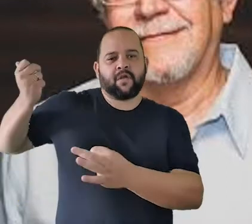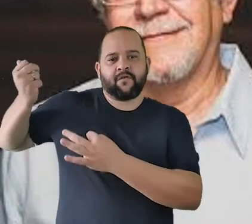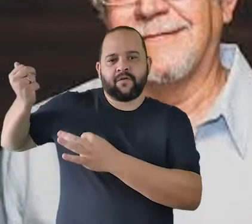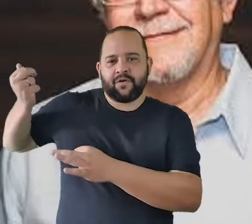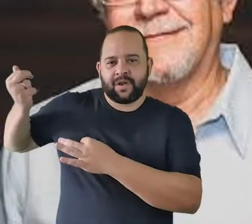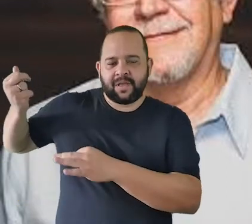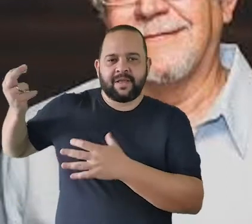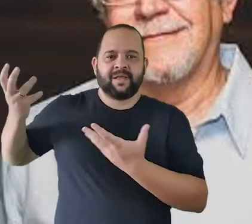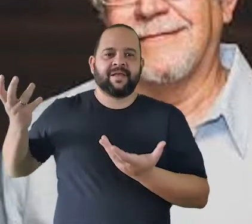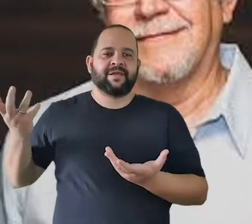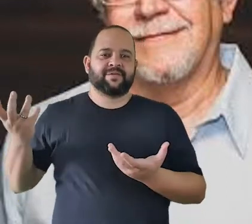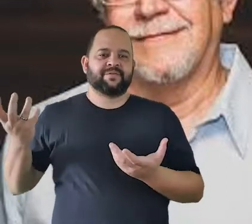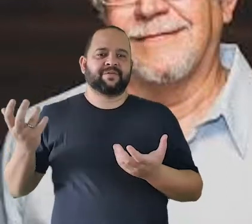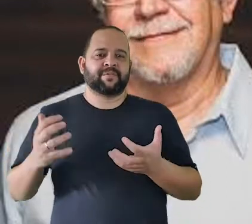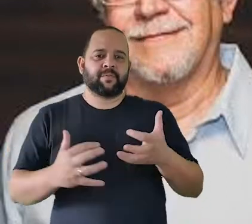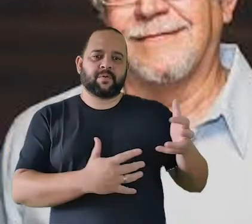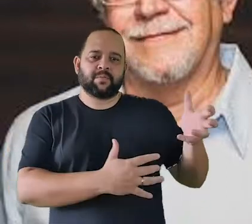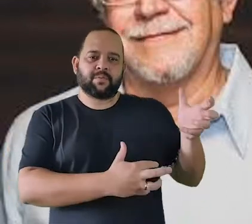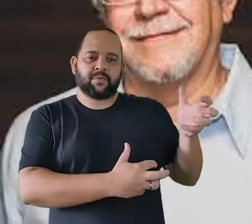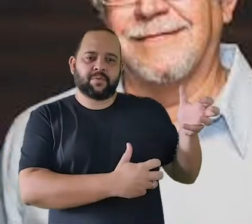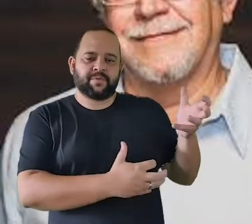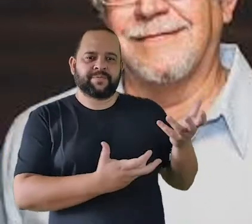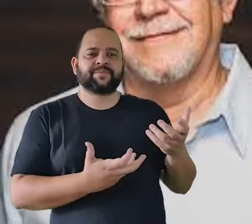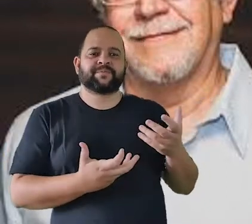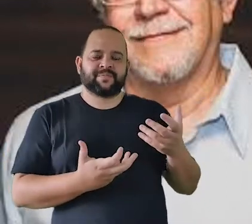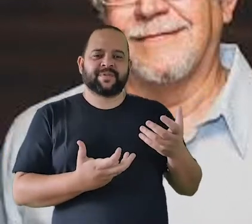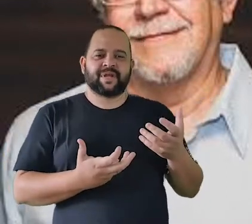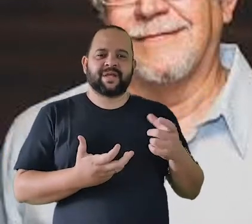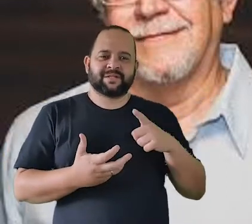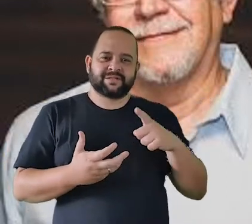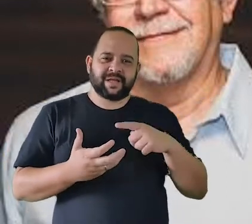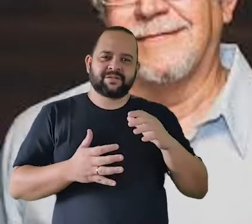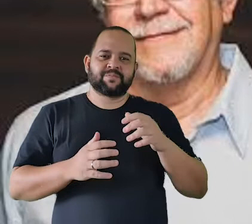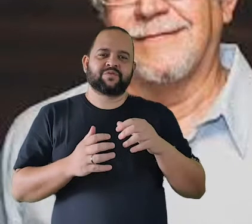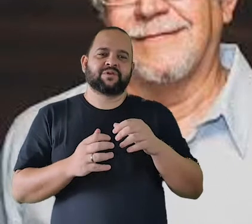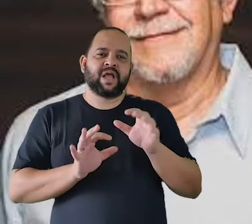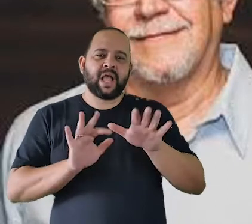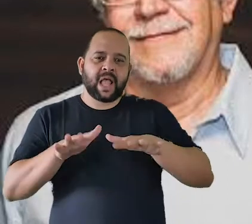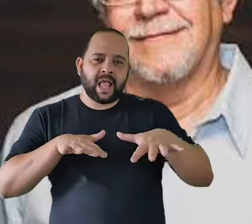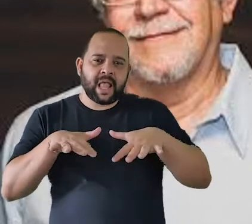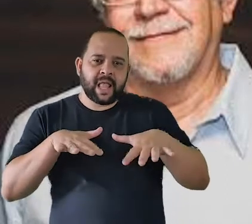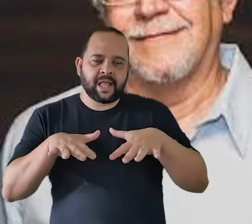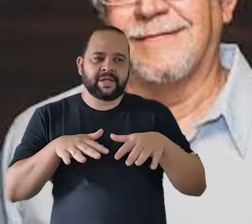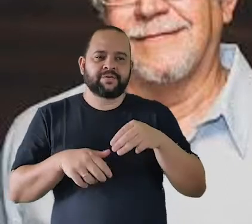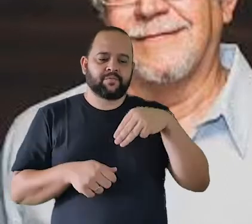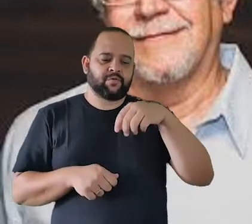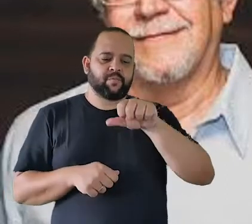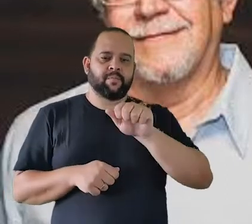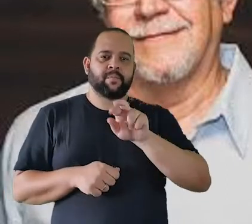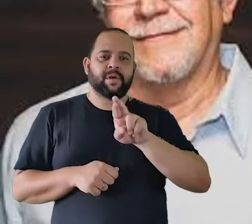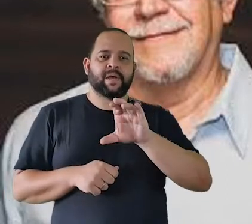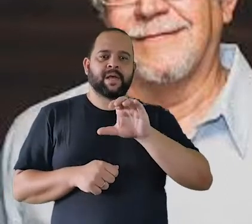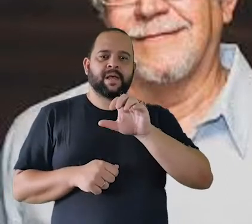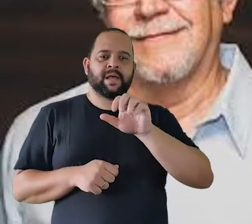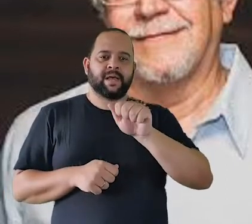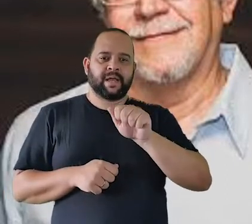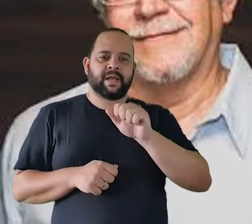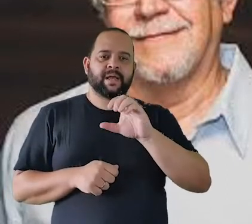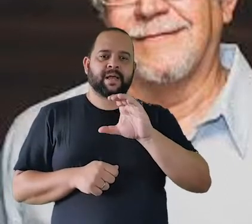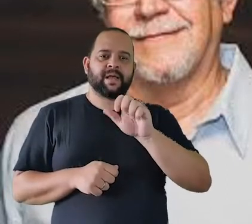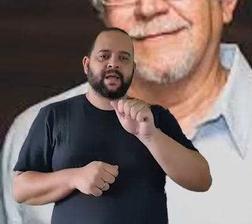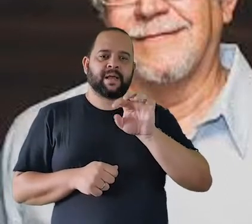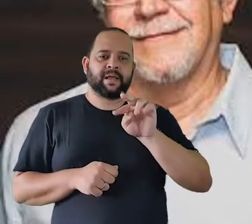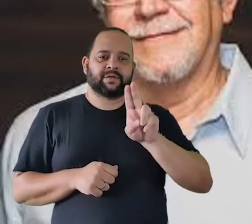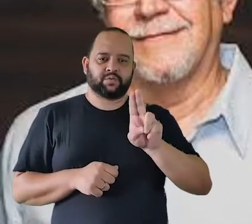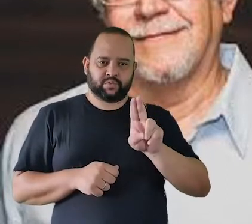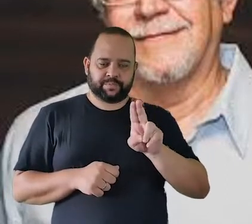violinos, marcando o ritmo do maracatu e as melodias vão entrando, explorando todas as cores dos instrumentos.